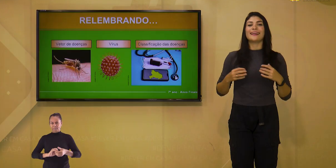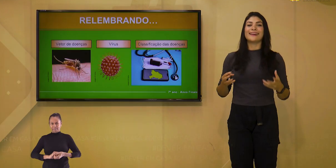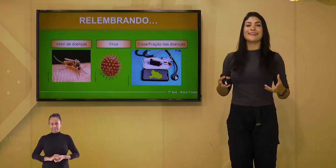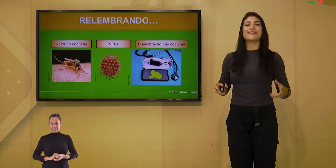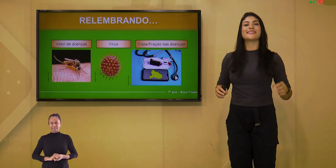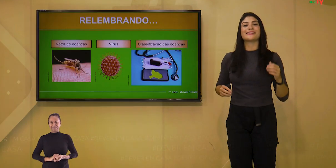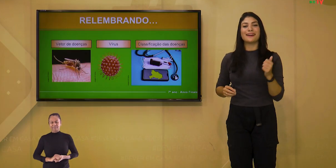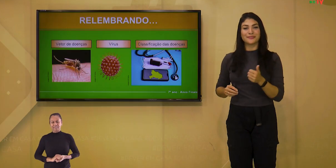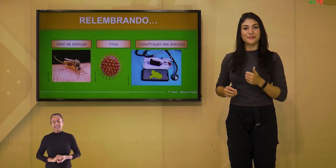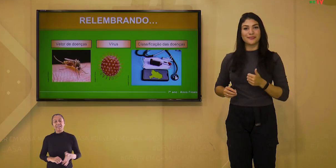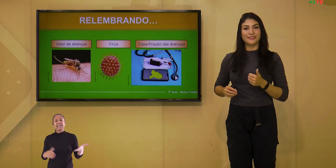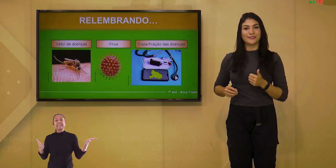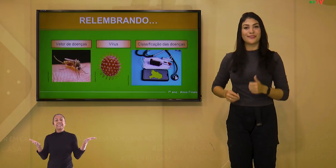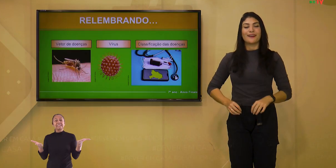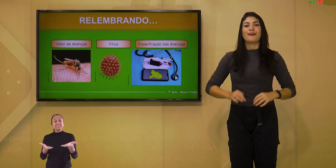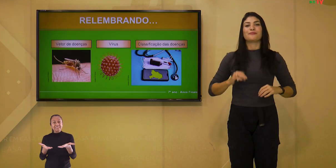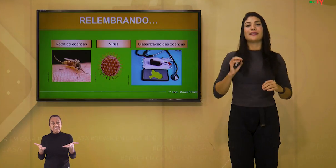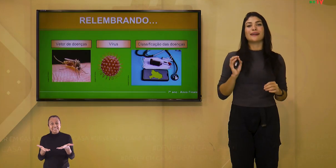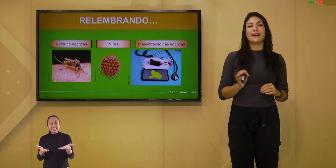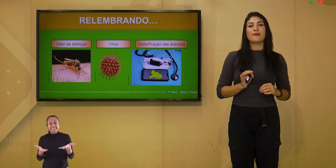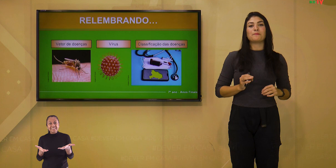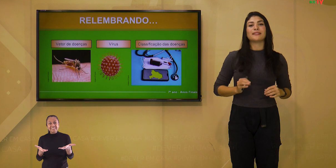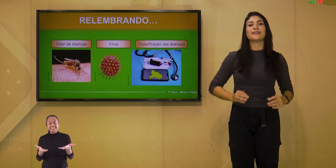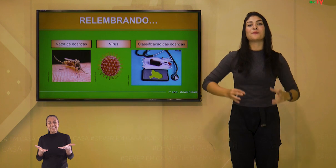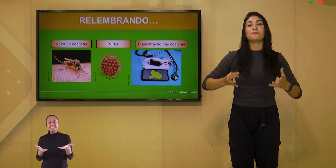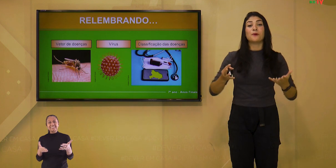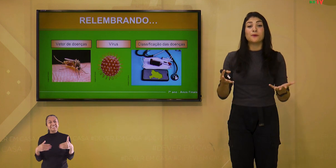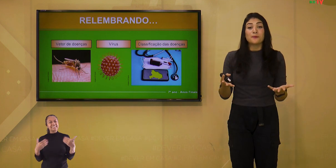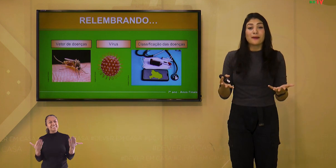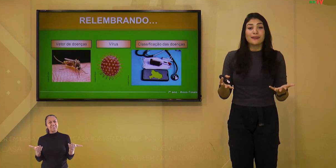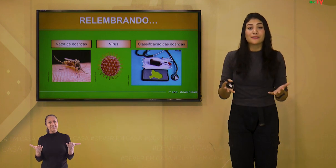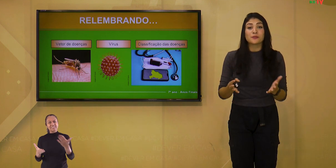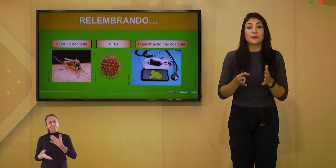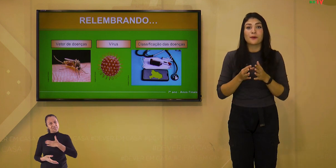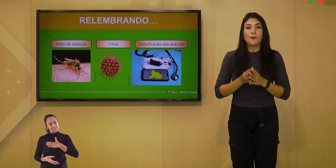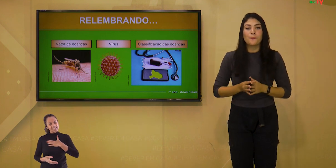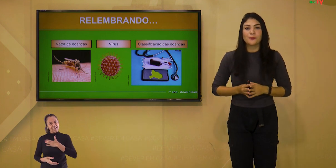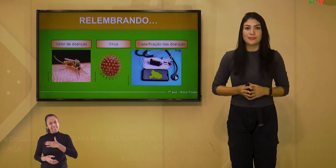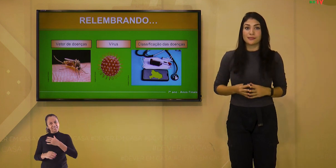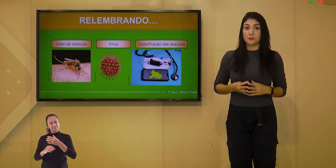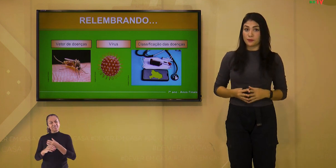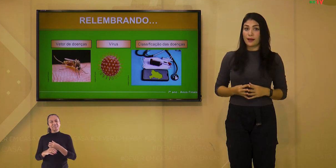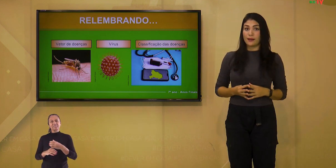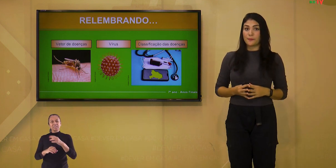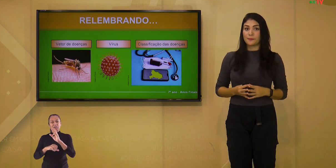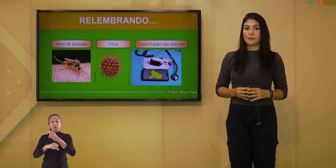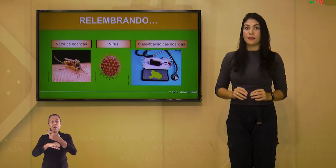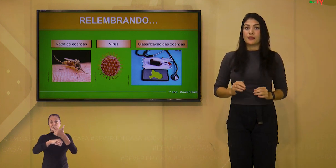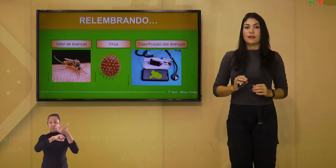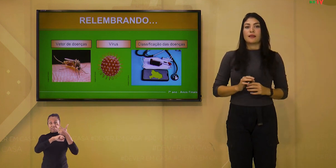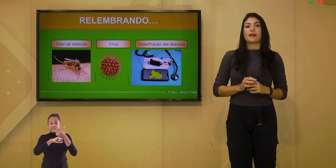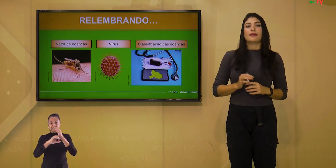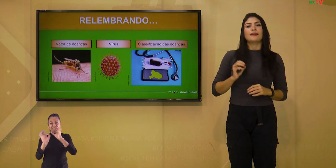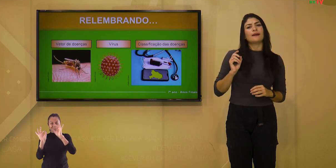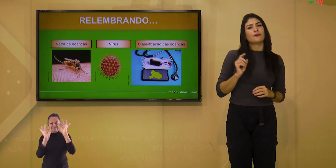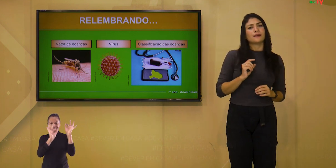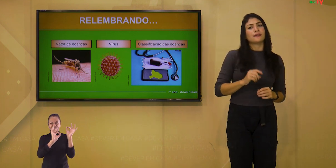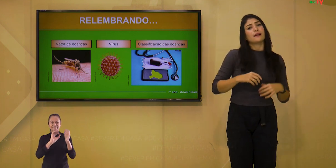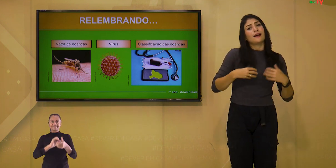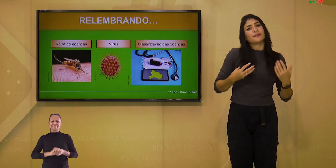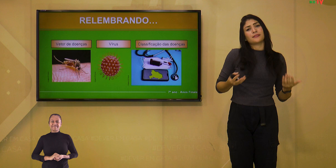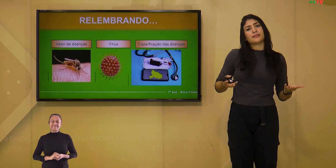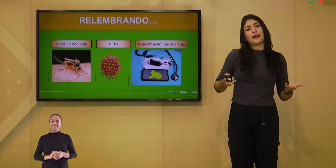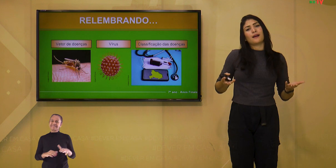E aí, gostaram do vídeo? Foi legal aprender um pouco mais sobre a composição do ar? E